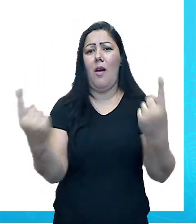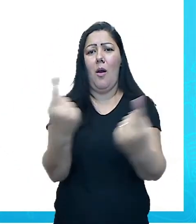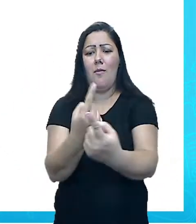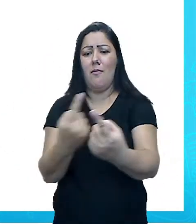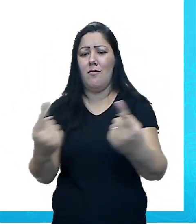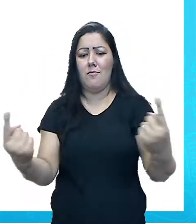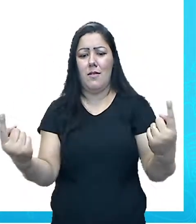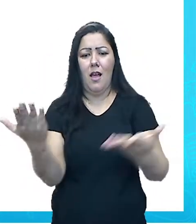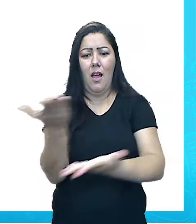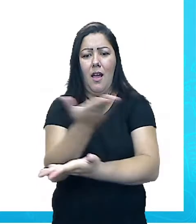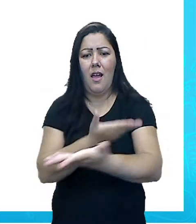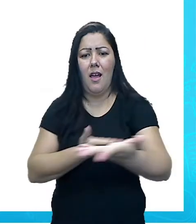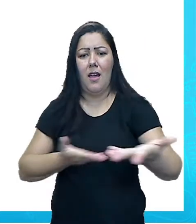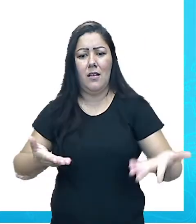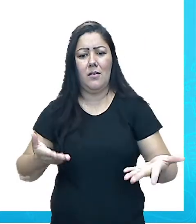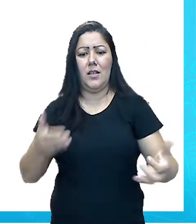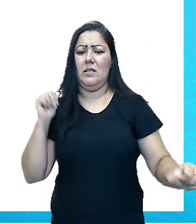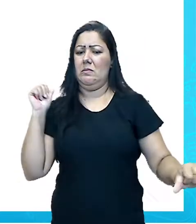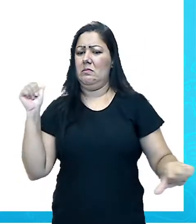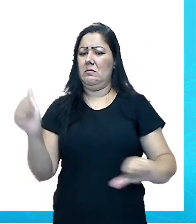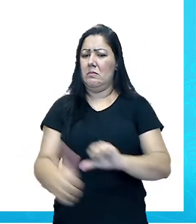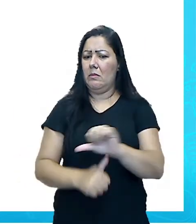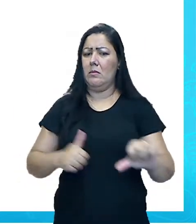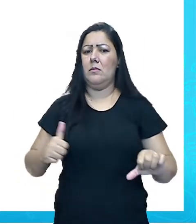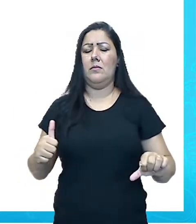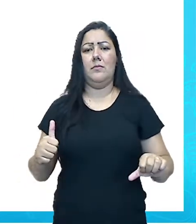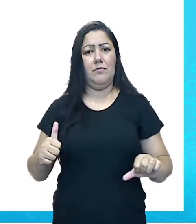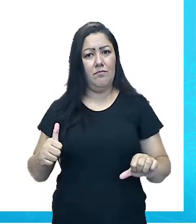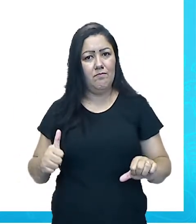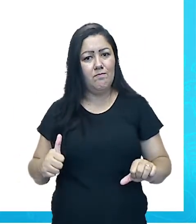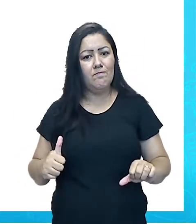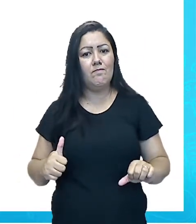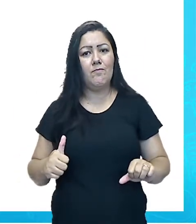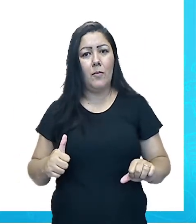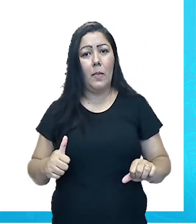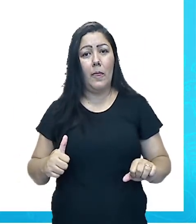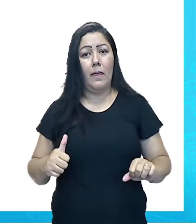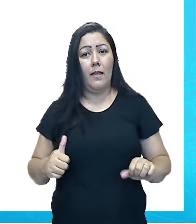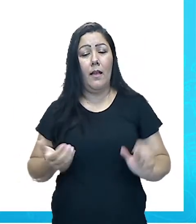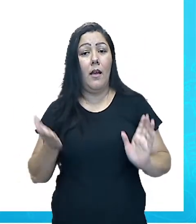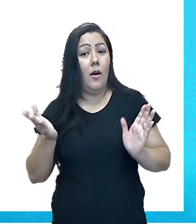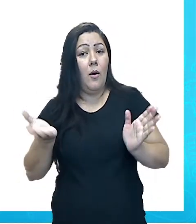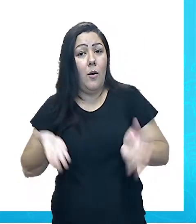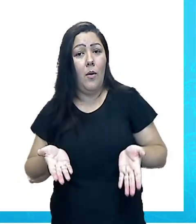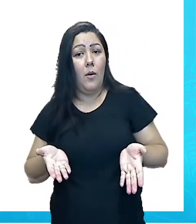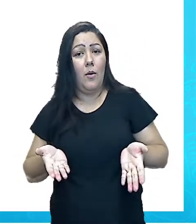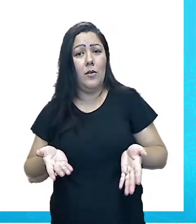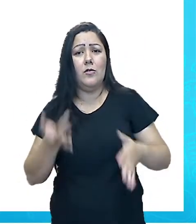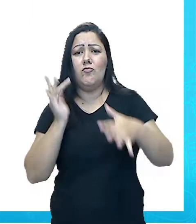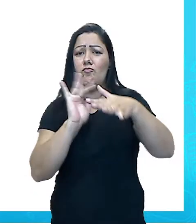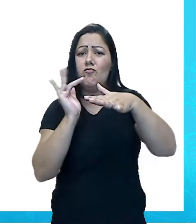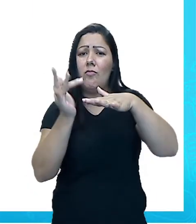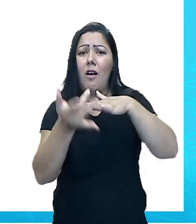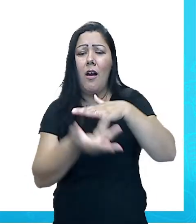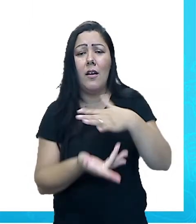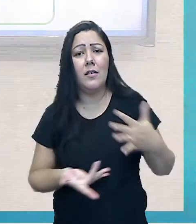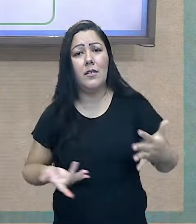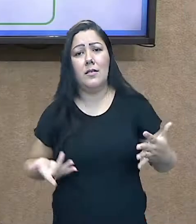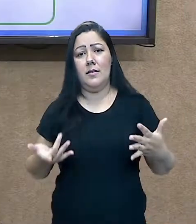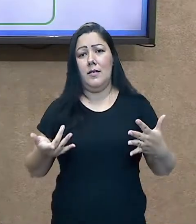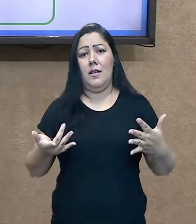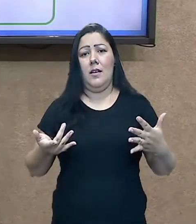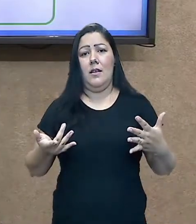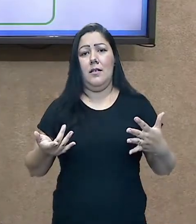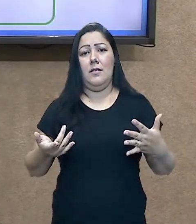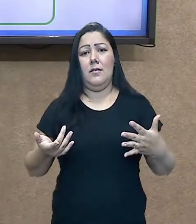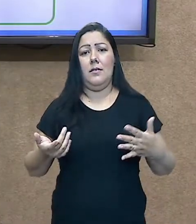do que nunca, o uso das mídias sociais está presente no nosso dia a